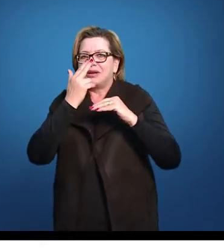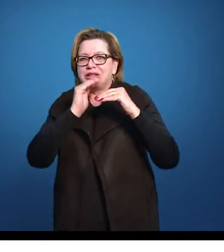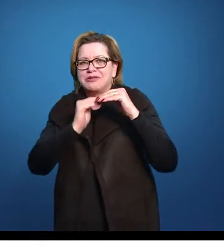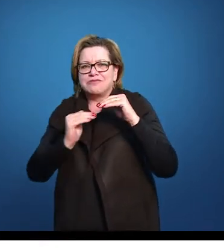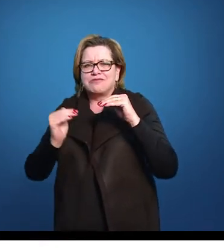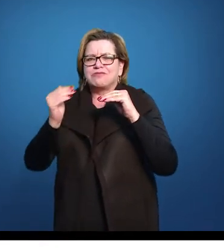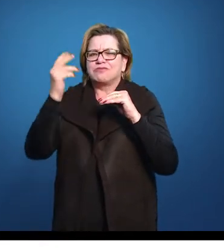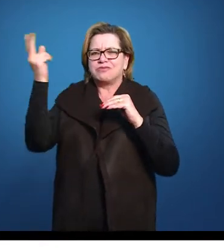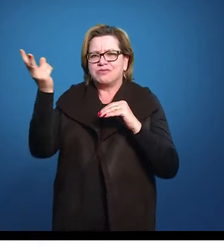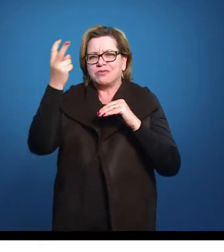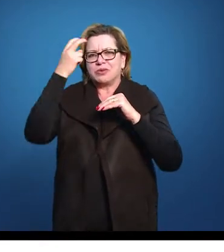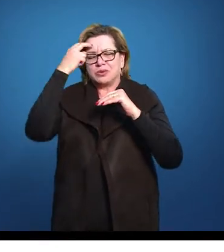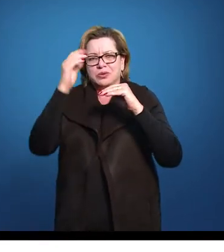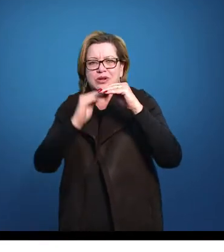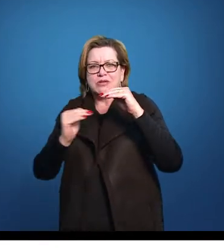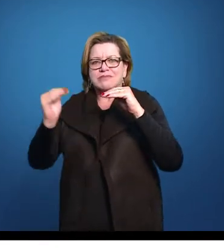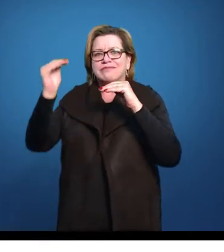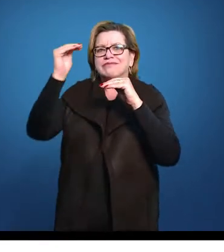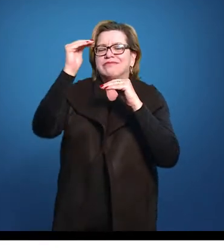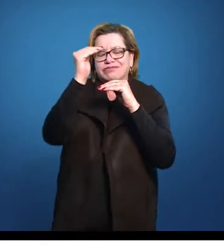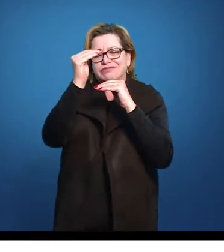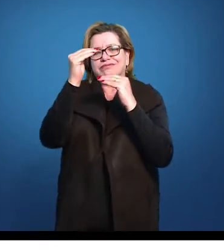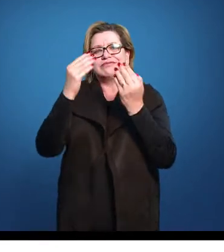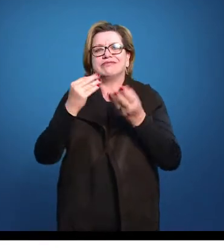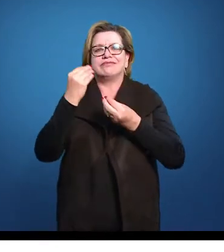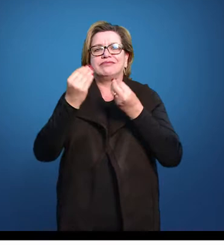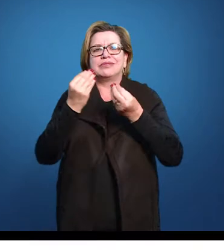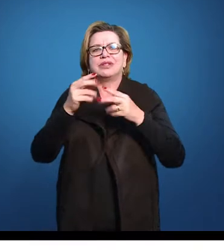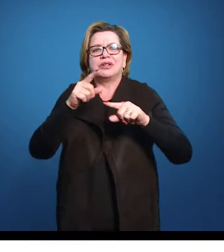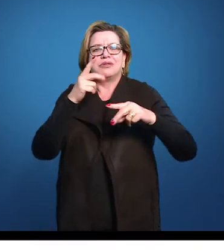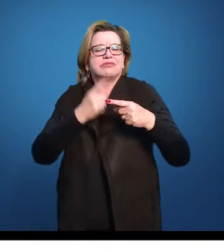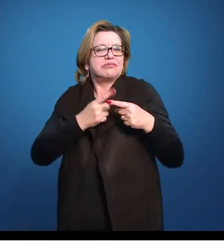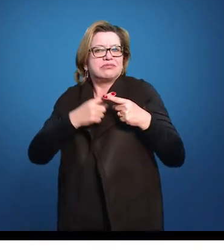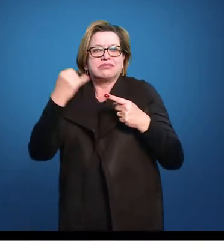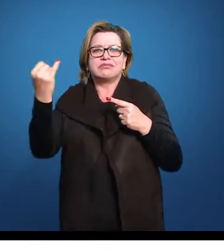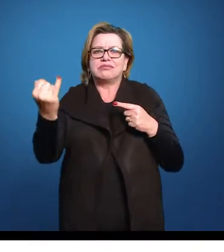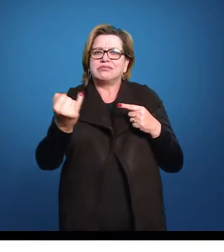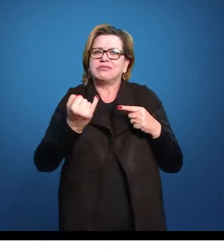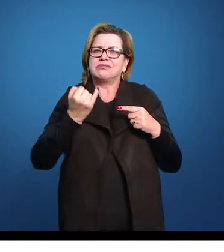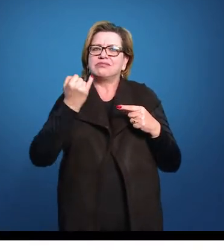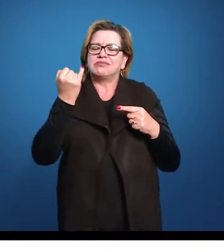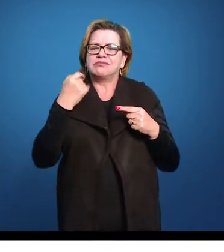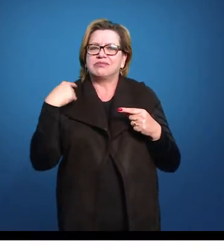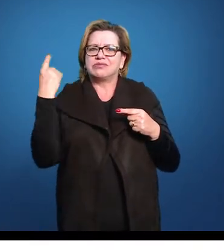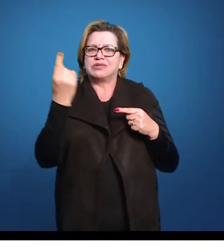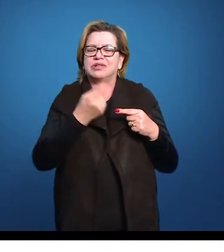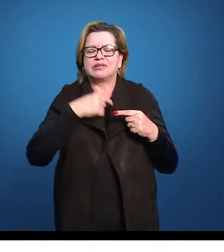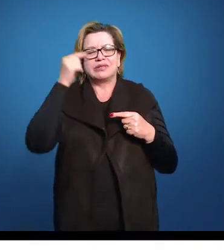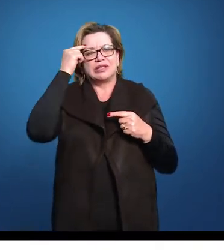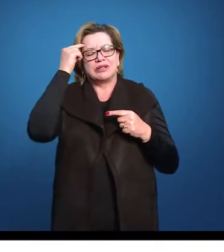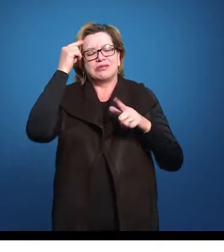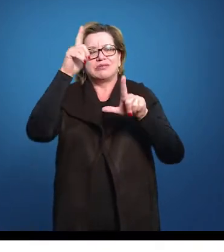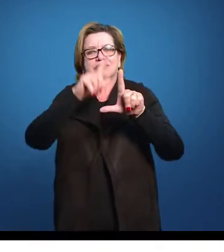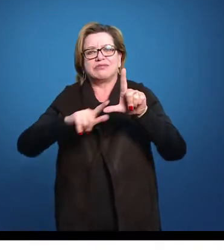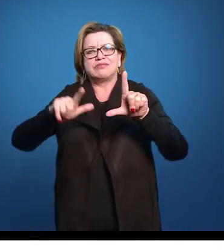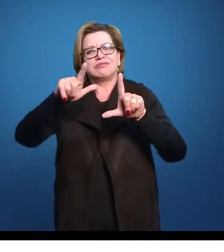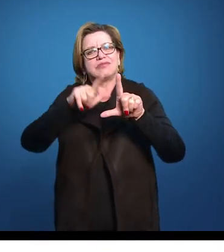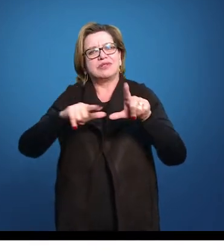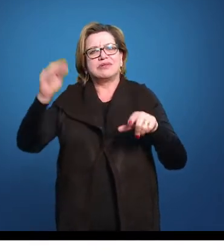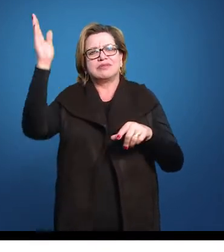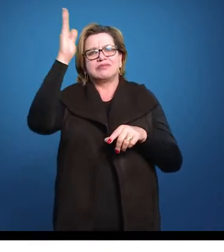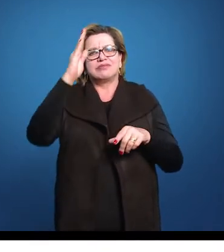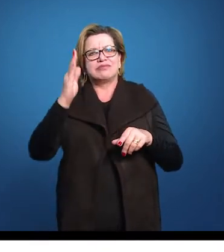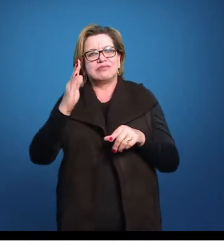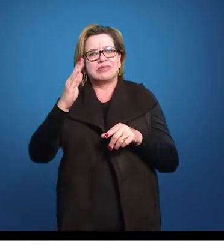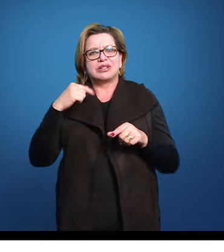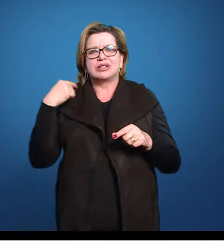então, a nós, brasileiros. Por que isso é importante para a gente que vai pensar literatura brasileira? Para